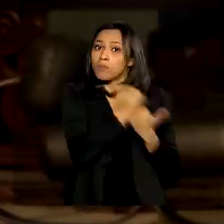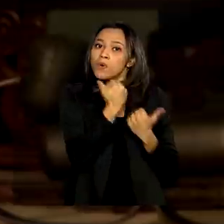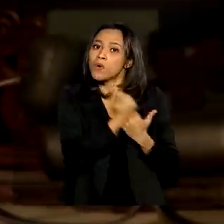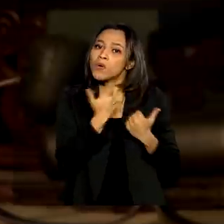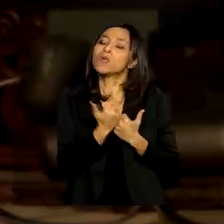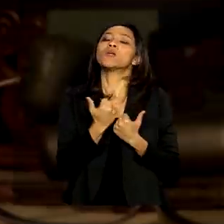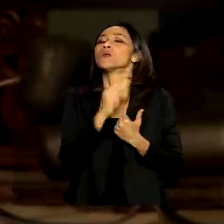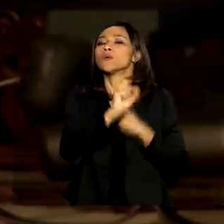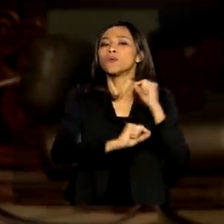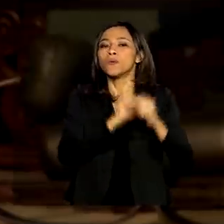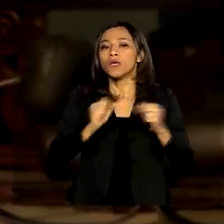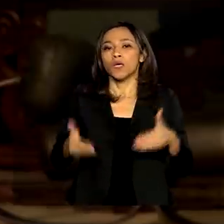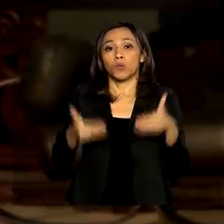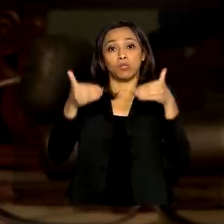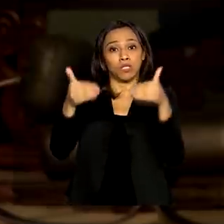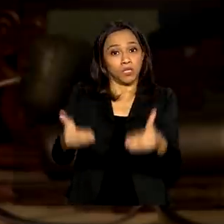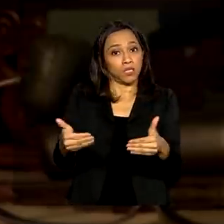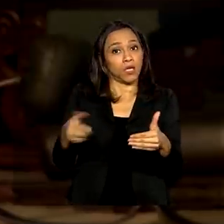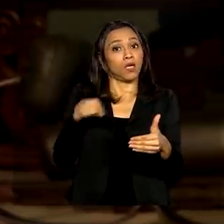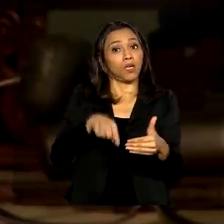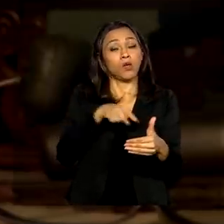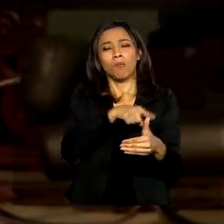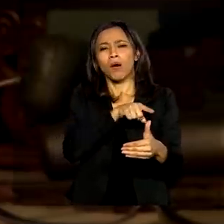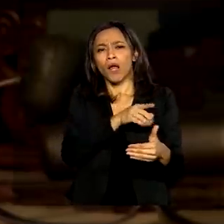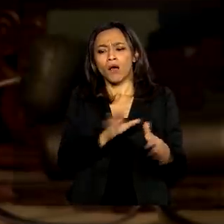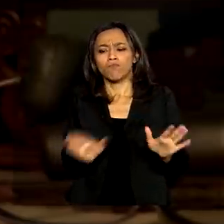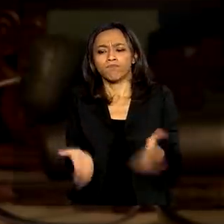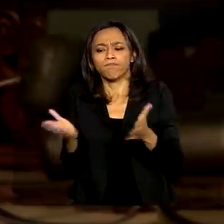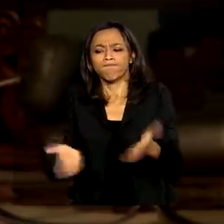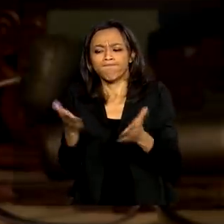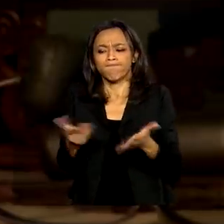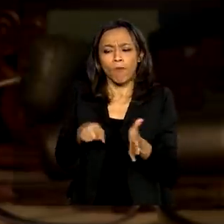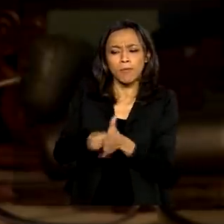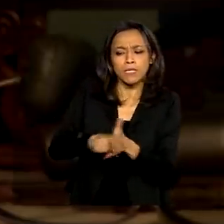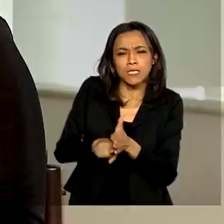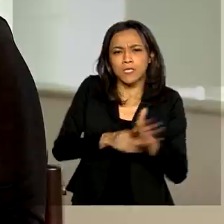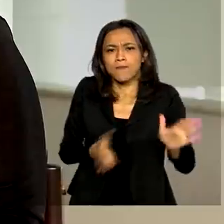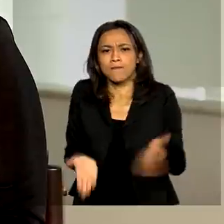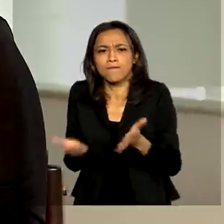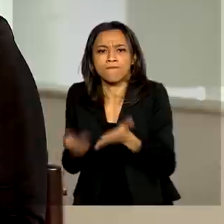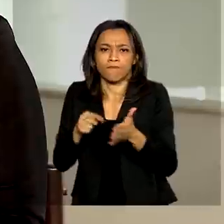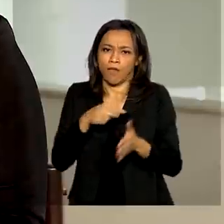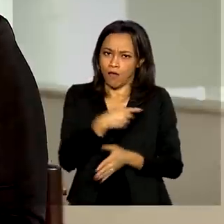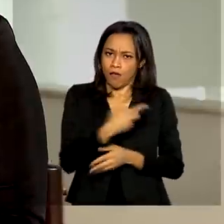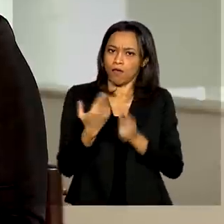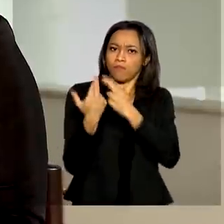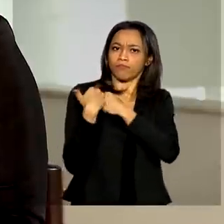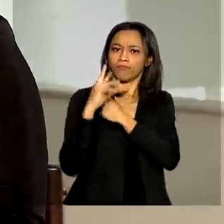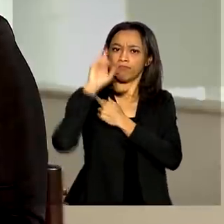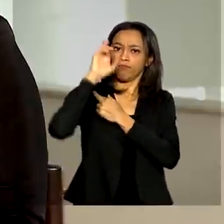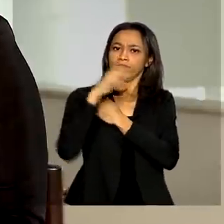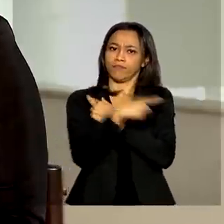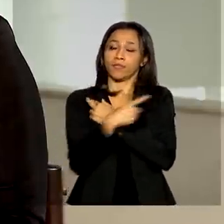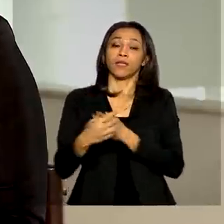Tecnologia do país para fomentar a infraestrutura de pesquisa do país. Então, foram colocados 600 milhões nisso e mais 352 milhões,